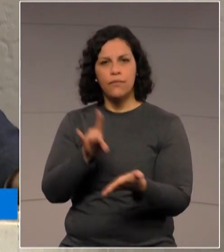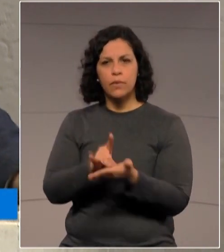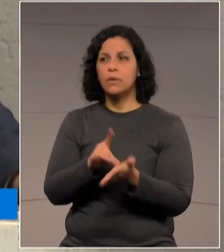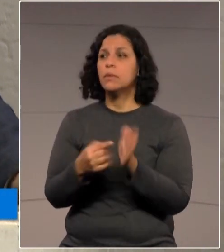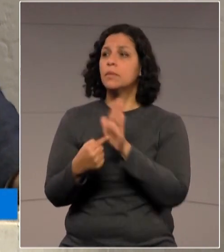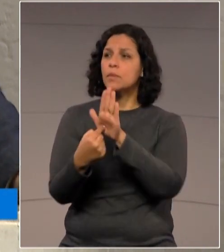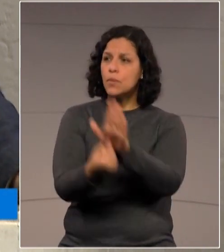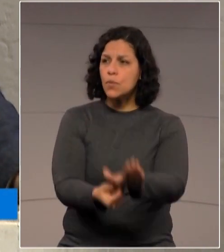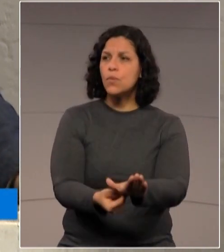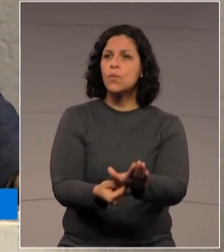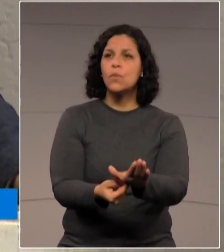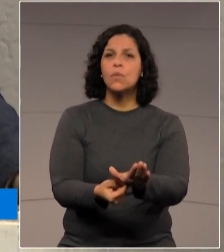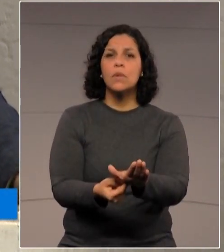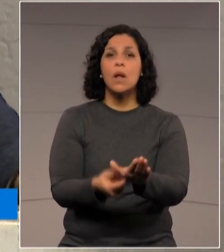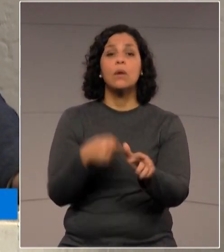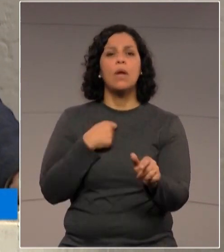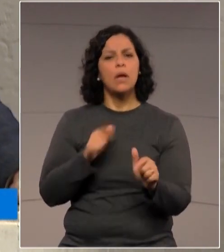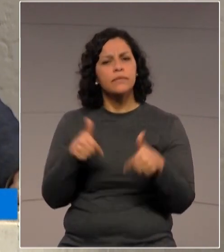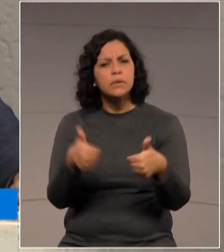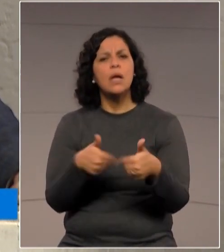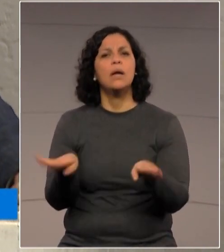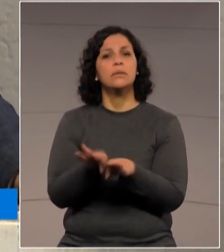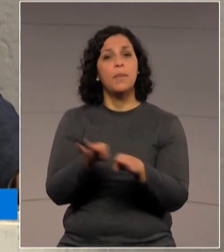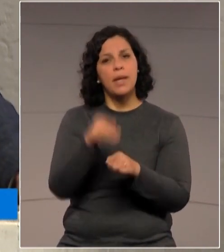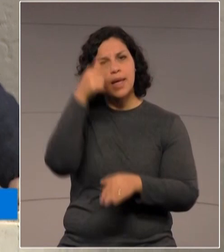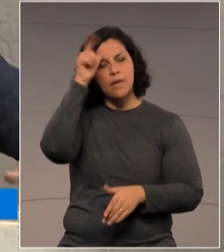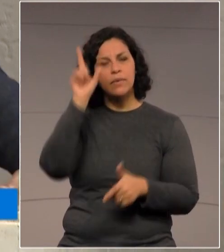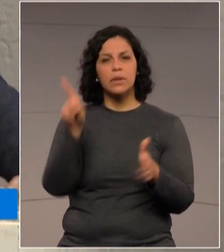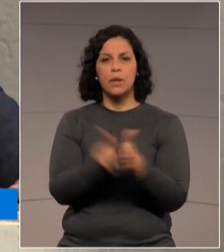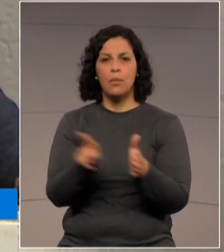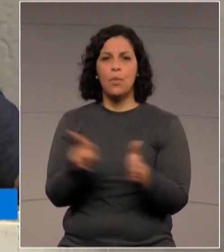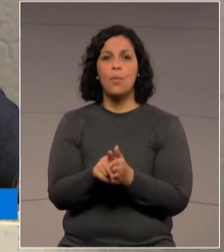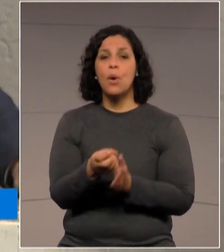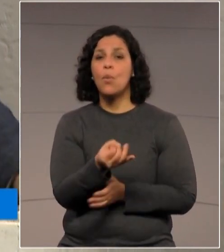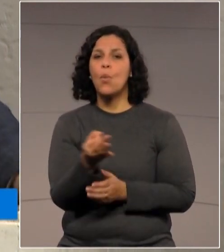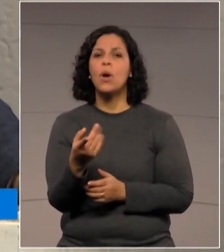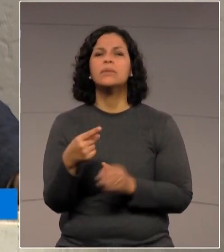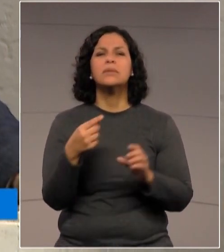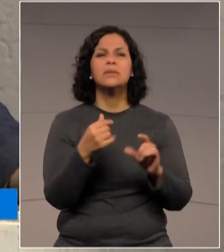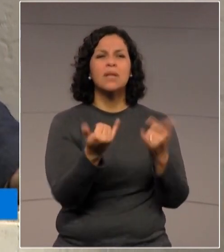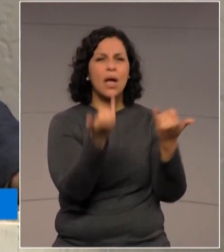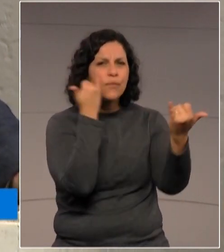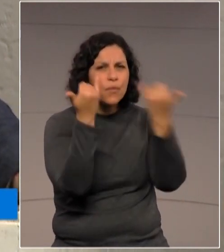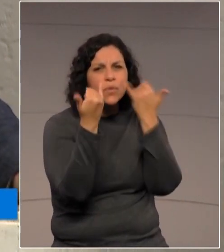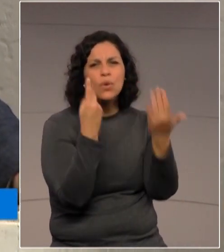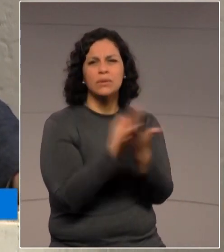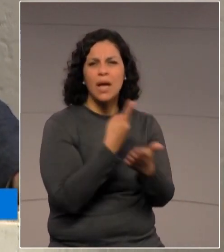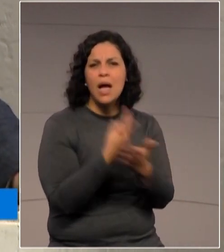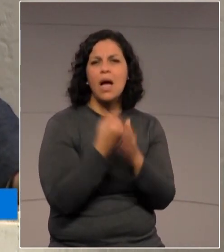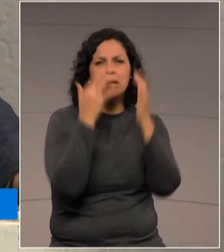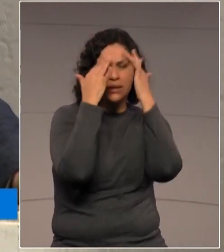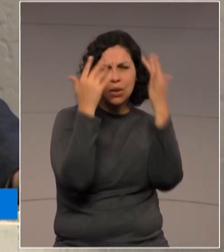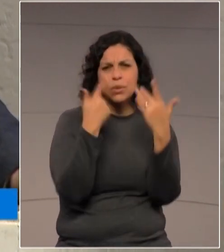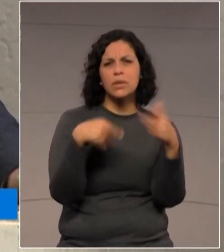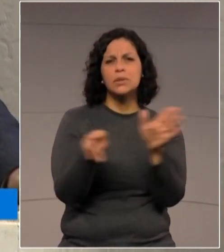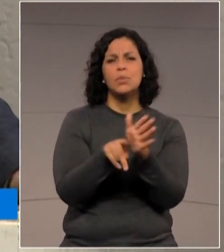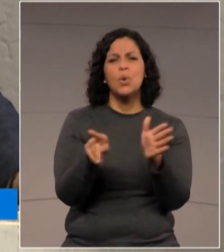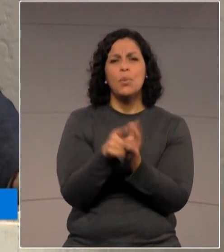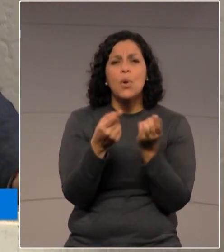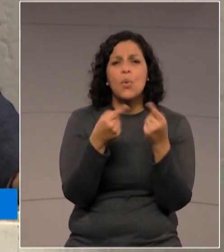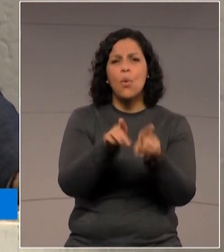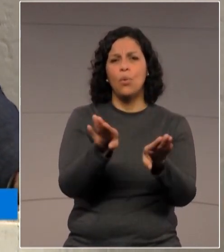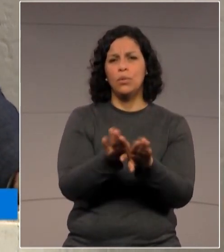sentido de enfrentar e combater esses fake news e essas teorias da conspiração